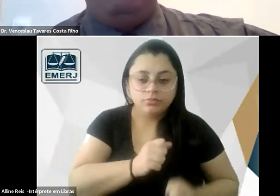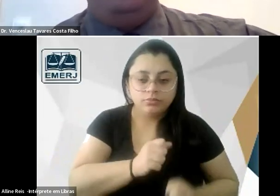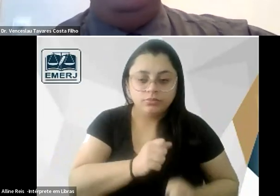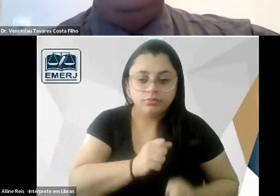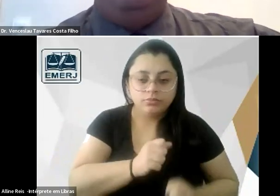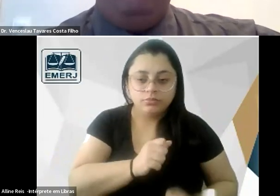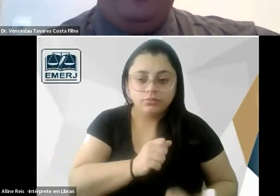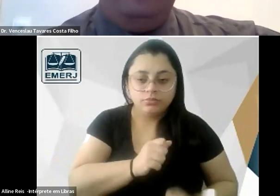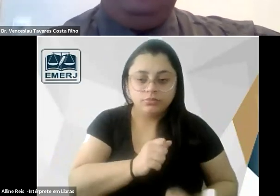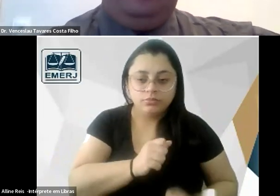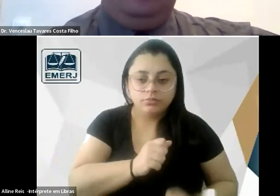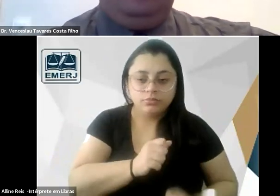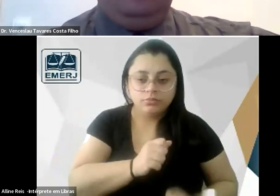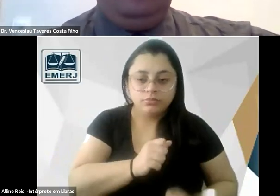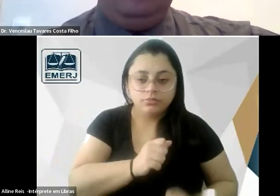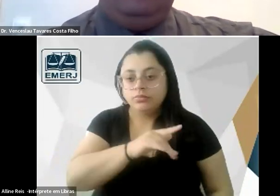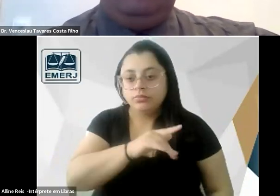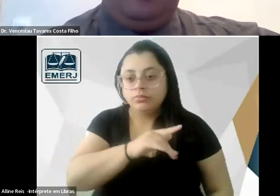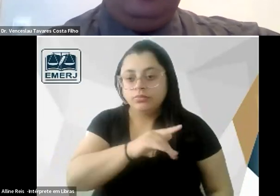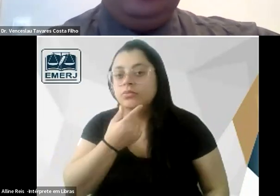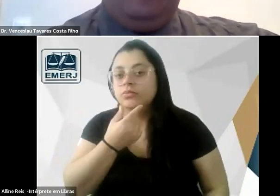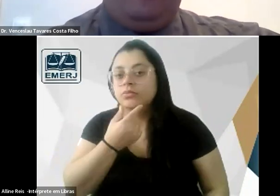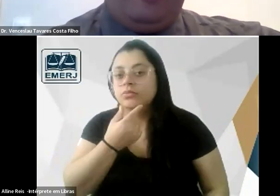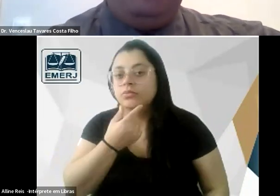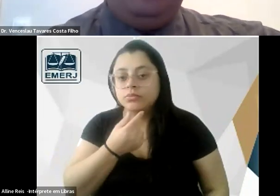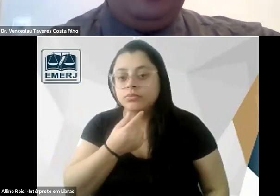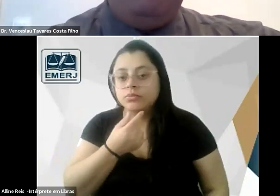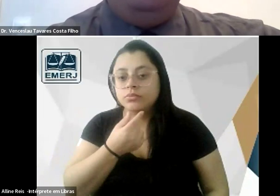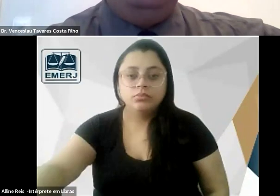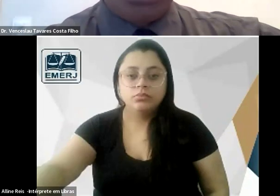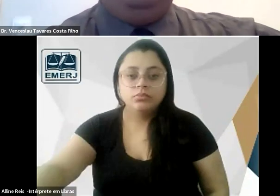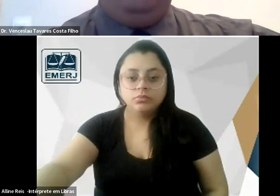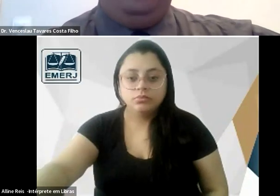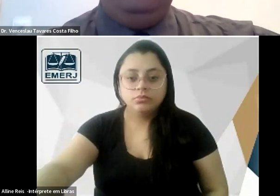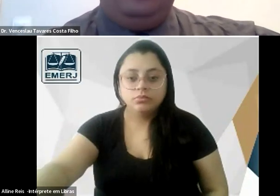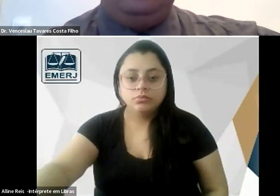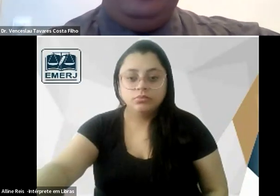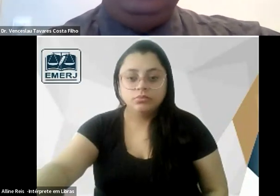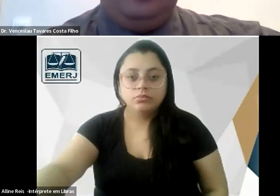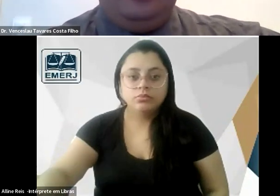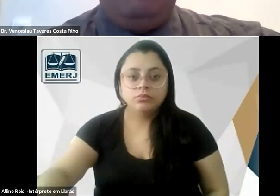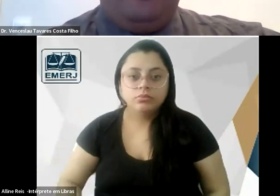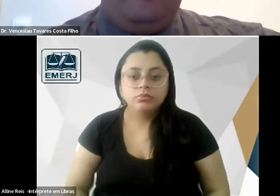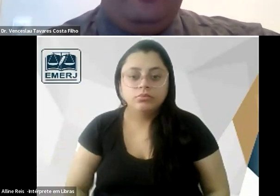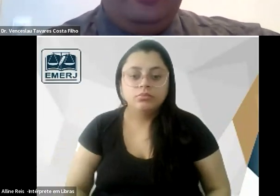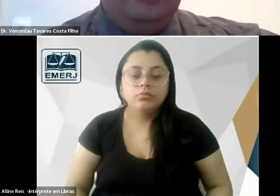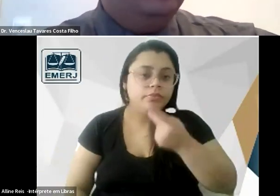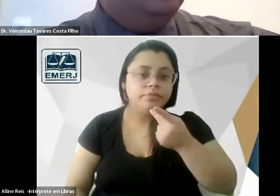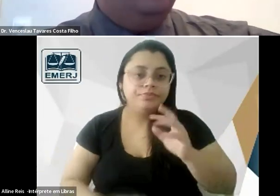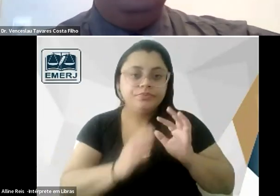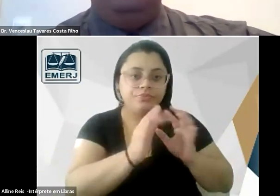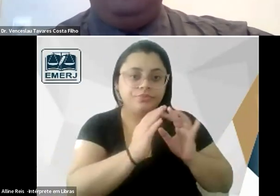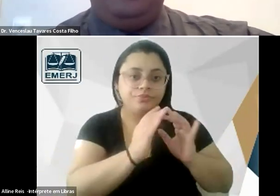se o órgão é menos desenvolvido se o órgão é menor ele é menos desenvolvido e daí estaria a prova